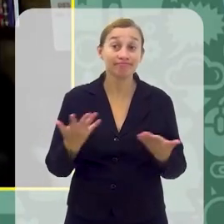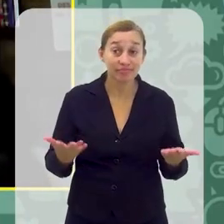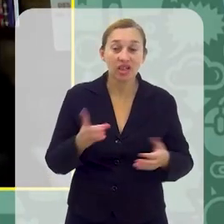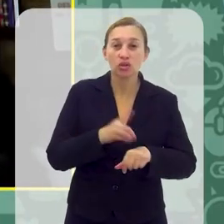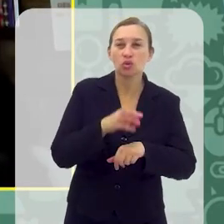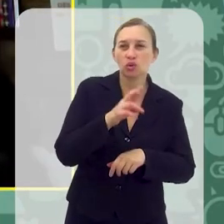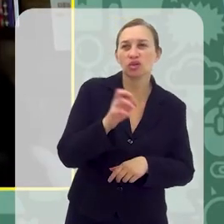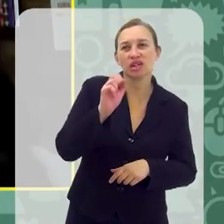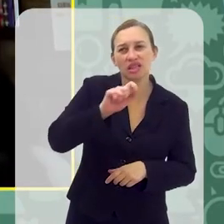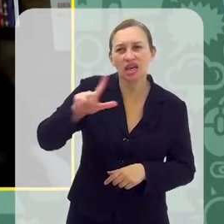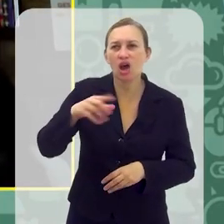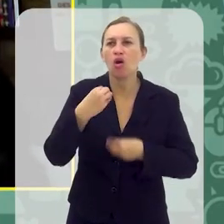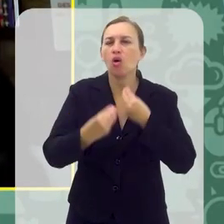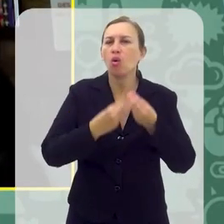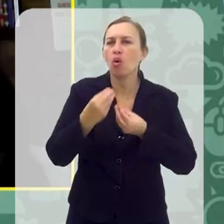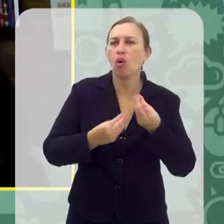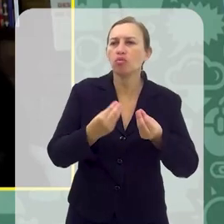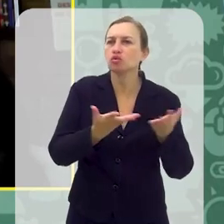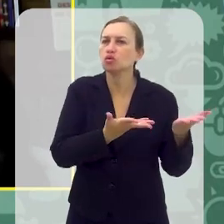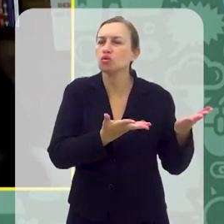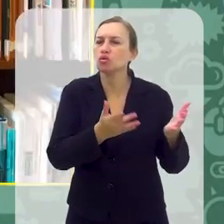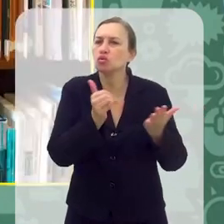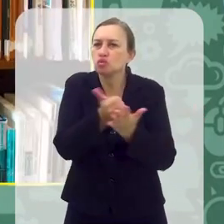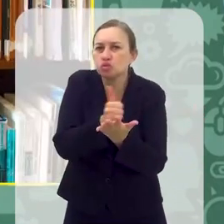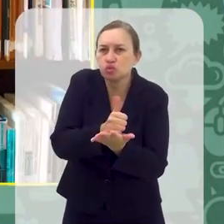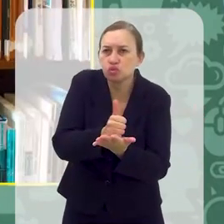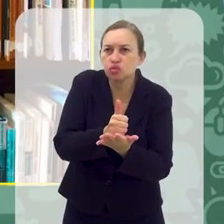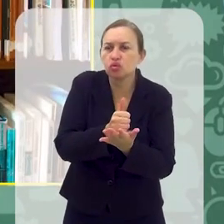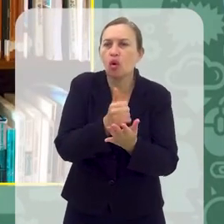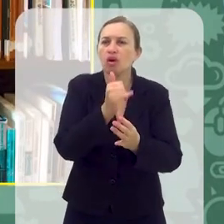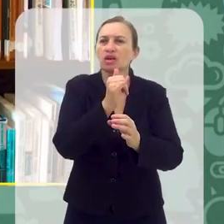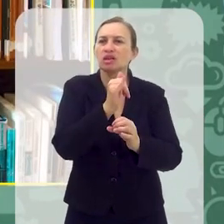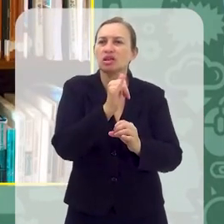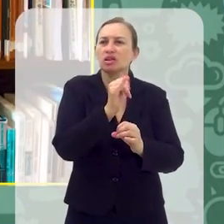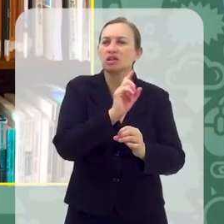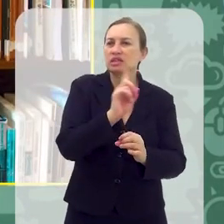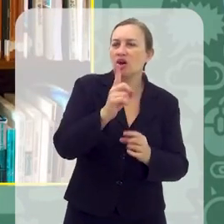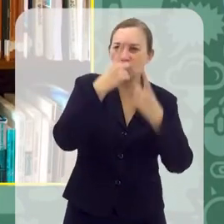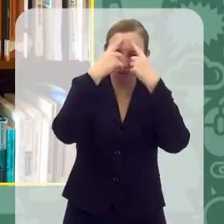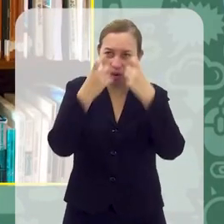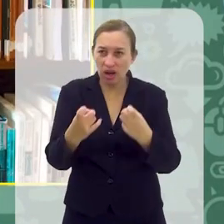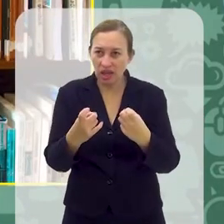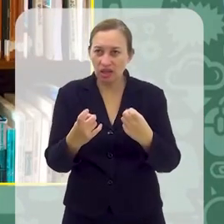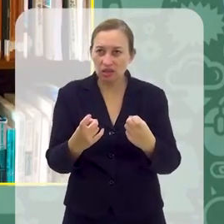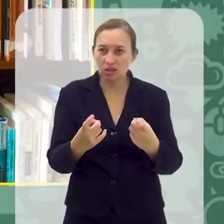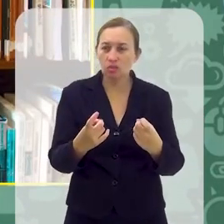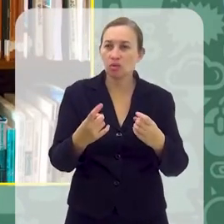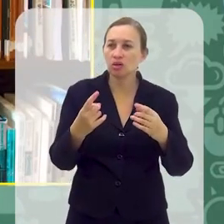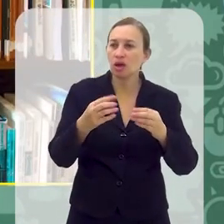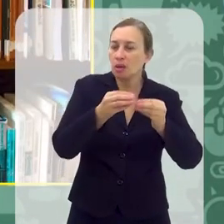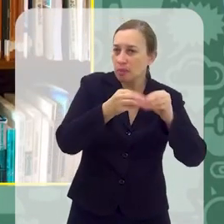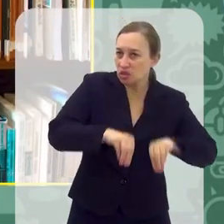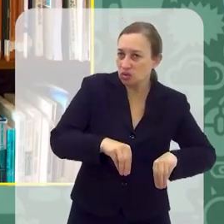É, doutor Daniel, como que esses jogos online, não só os violentos, eles podem afetar, de fato, aí na prática, o